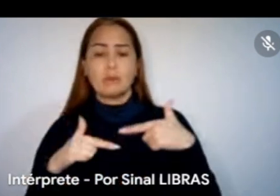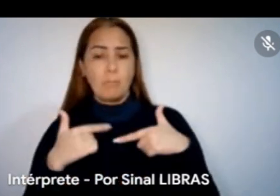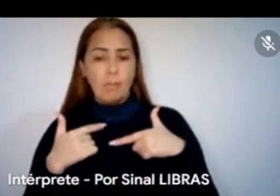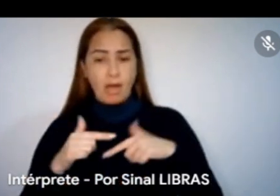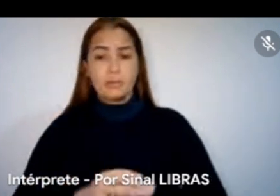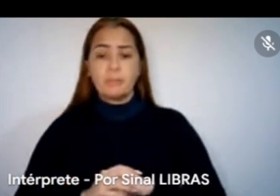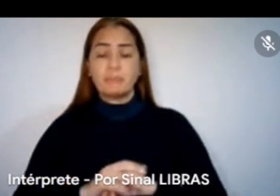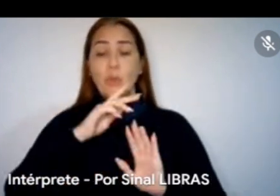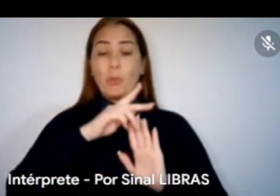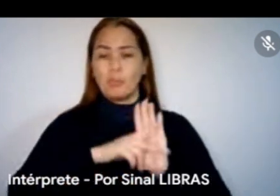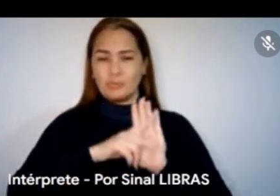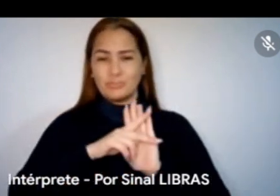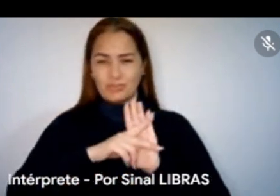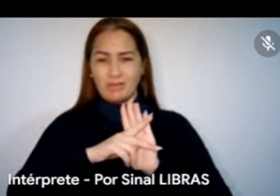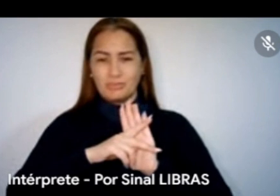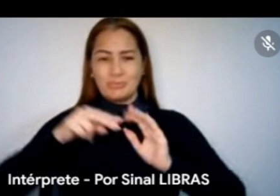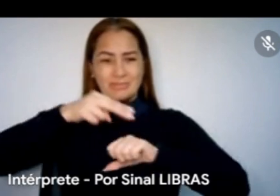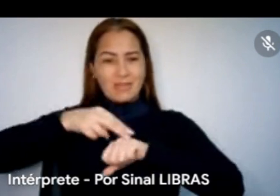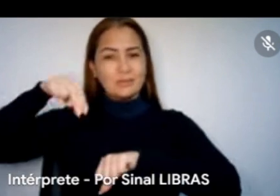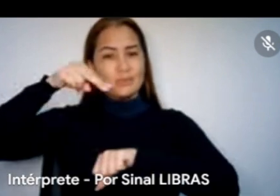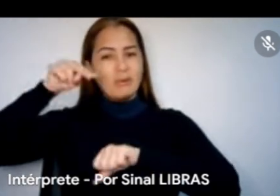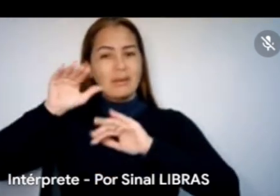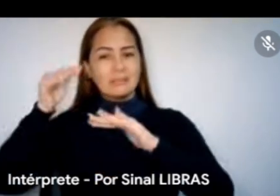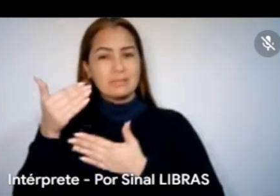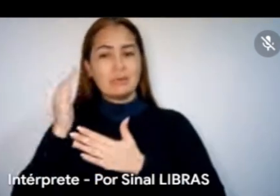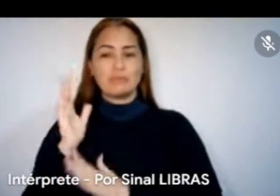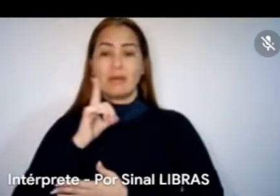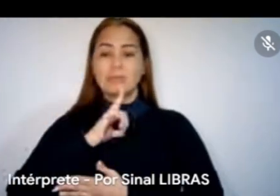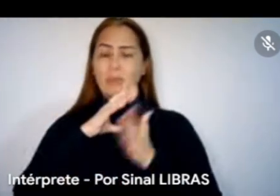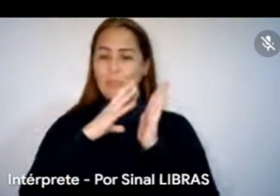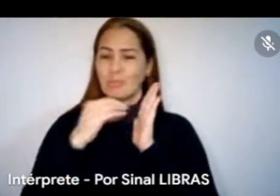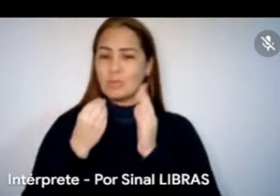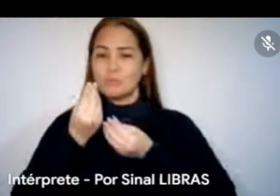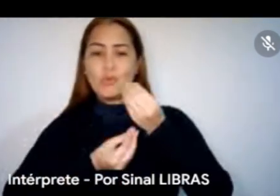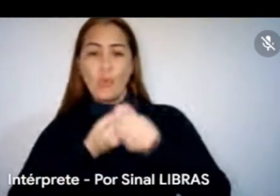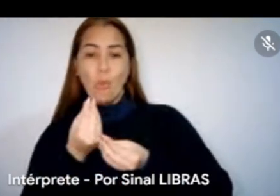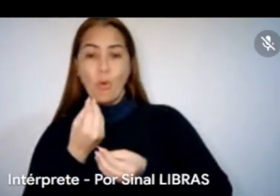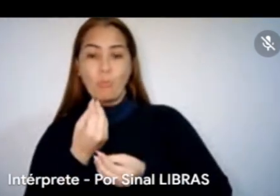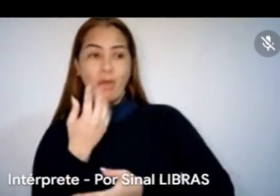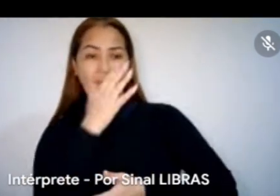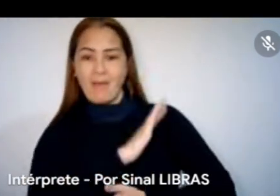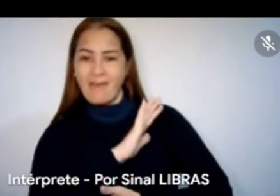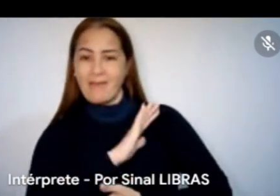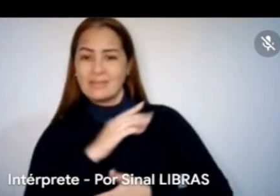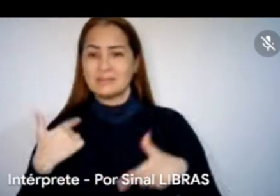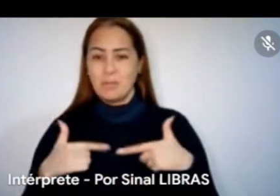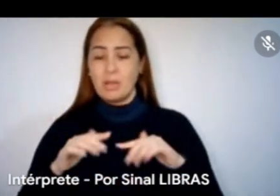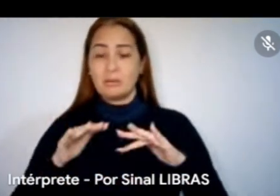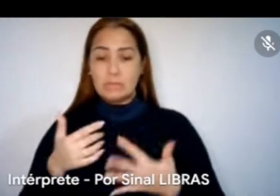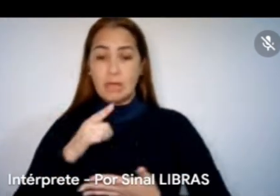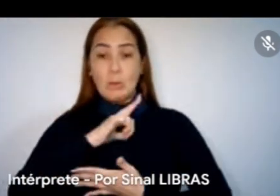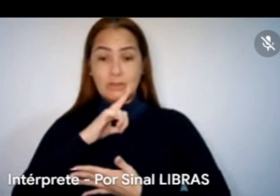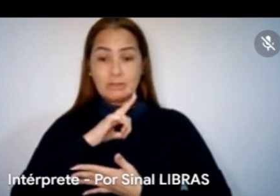aí a gente já pode tirar como modelo lá, né? Como é que eles trabalham? Trabalham uma conta na plataforma da